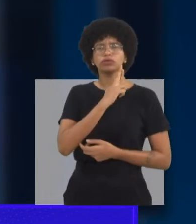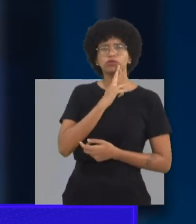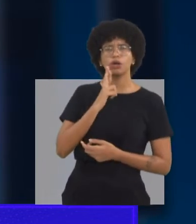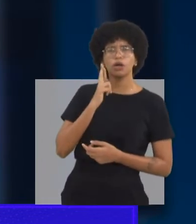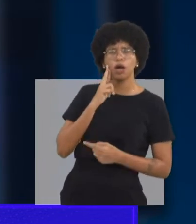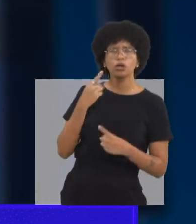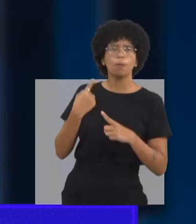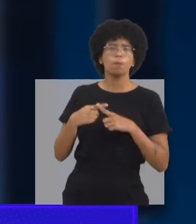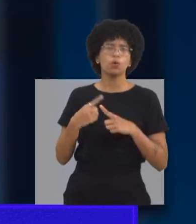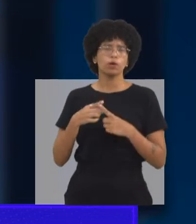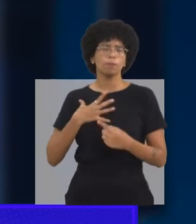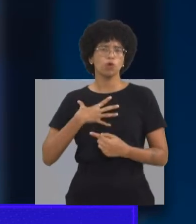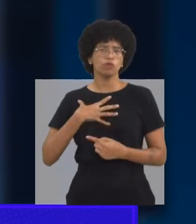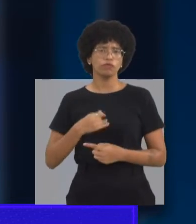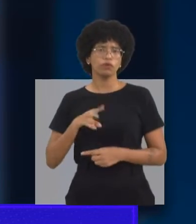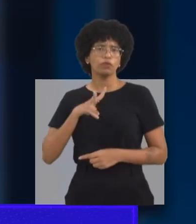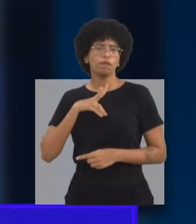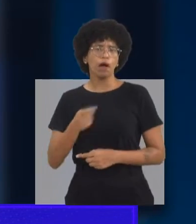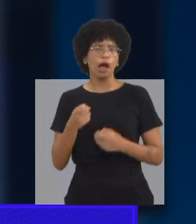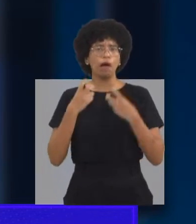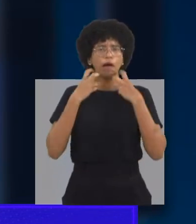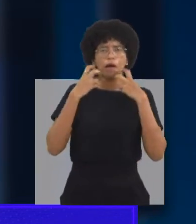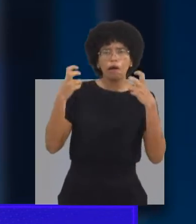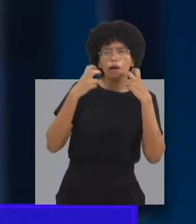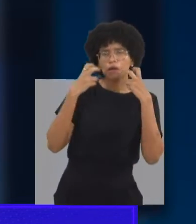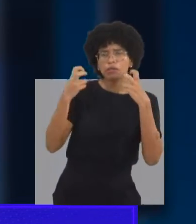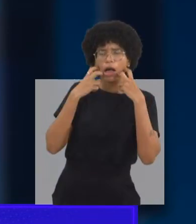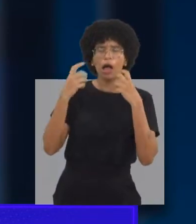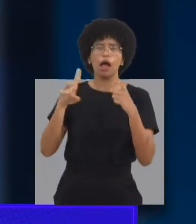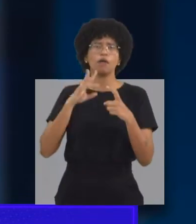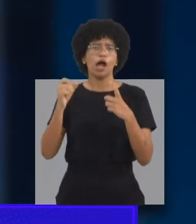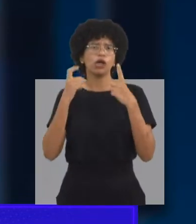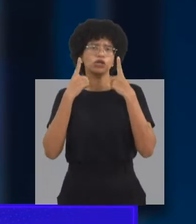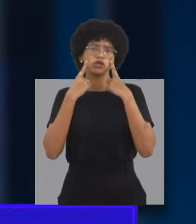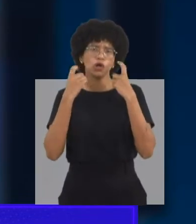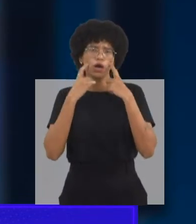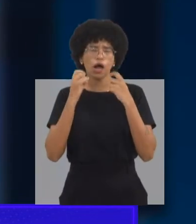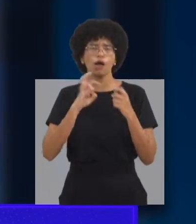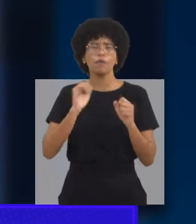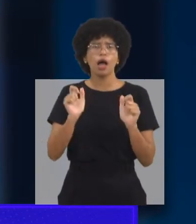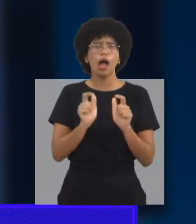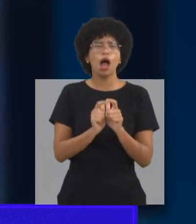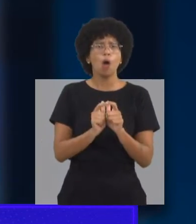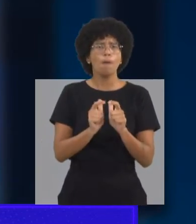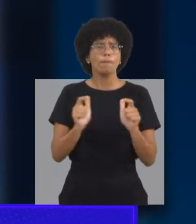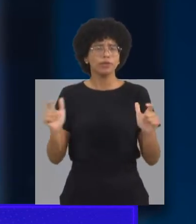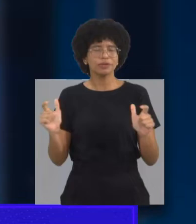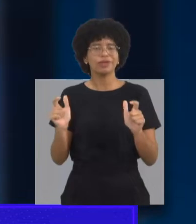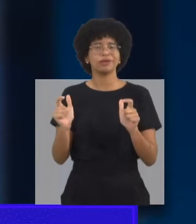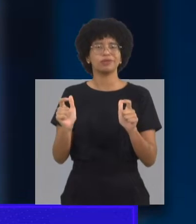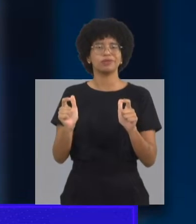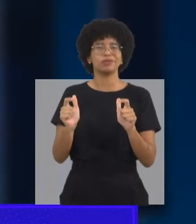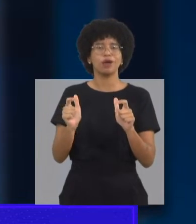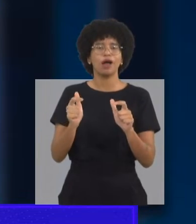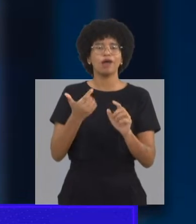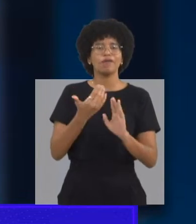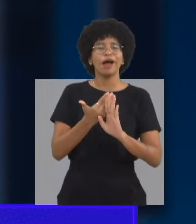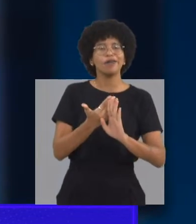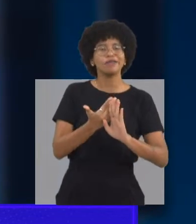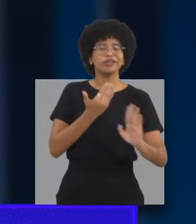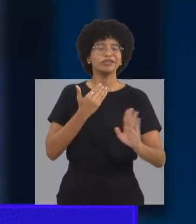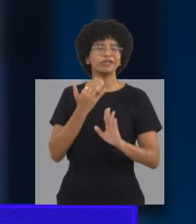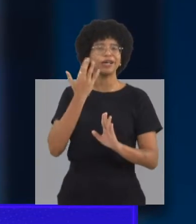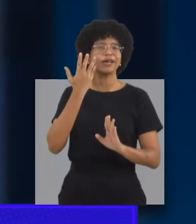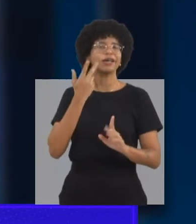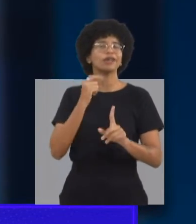fila de supermercado, você já não olha estranho para aquela criança que está se jogando no chão. Diminui os constrangimentos da família, porque famílias